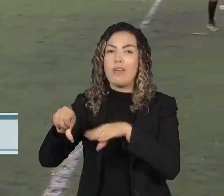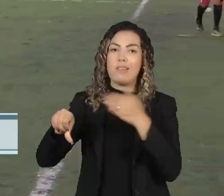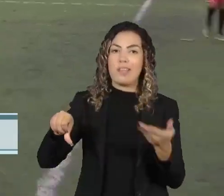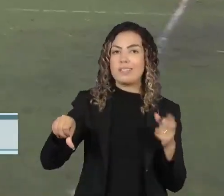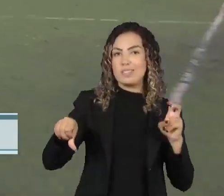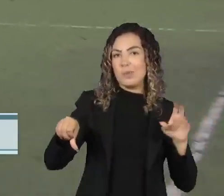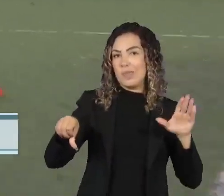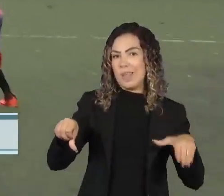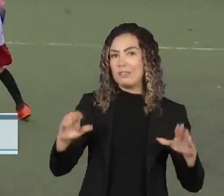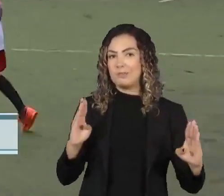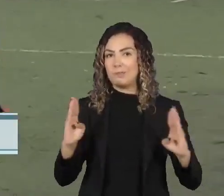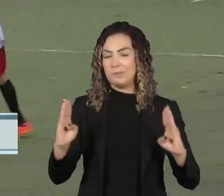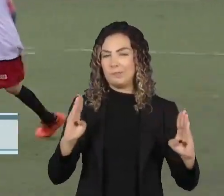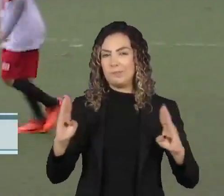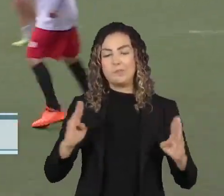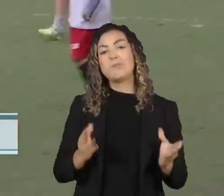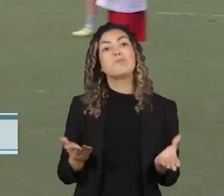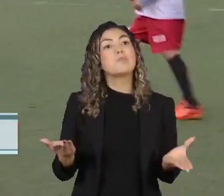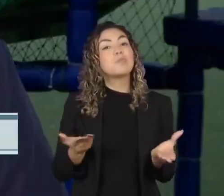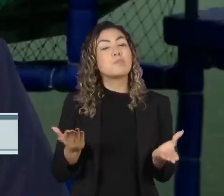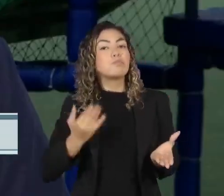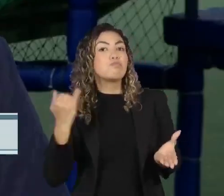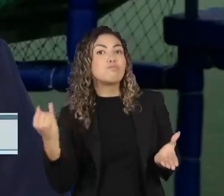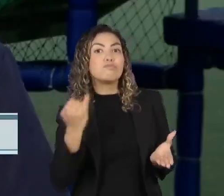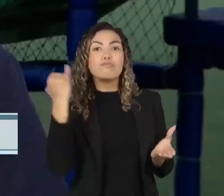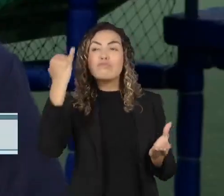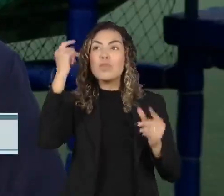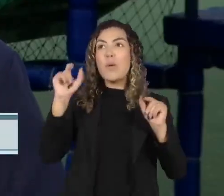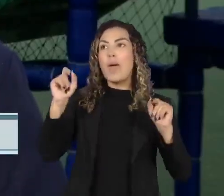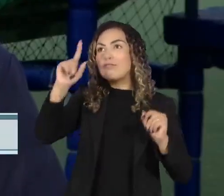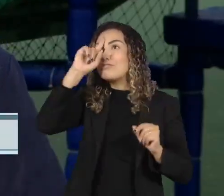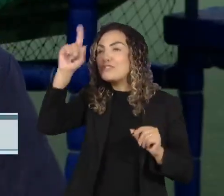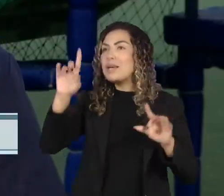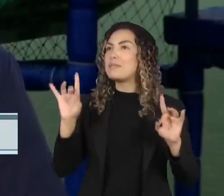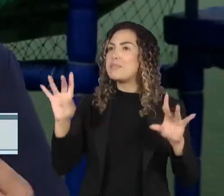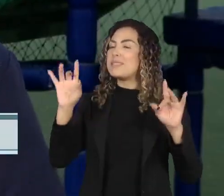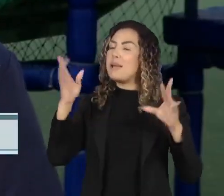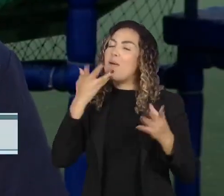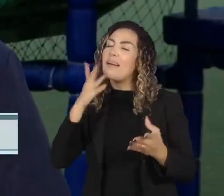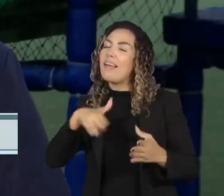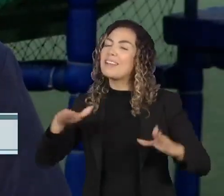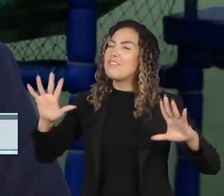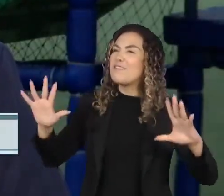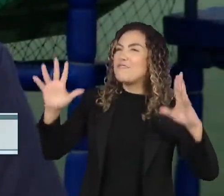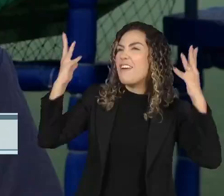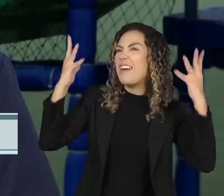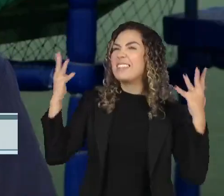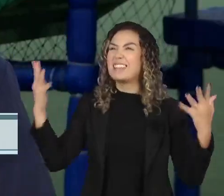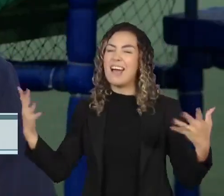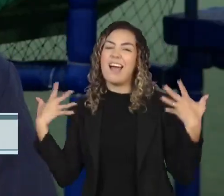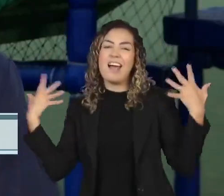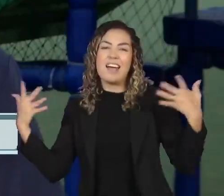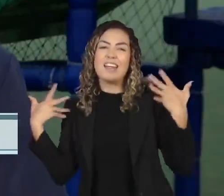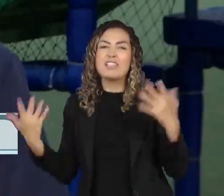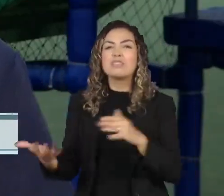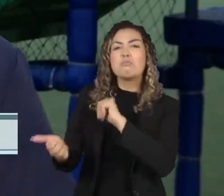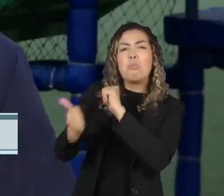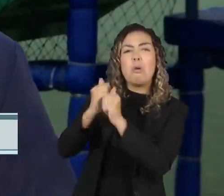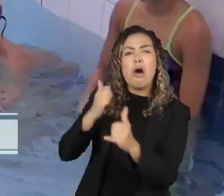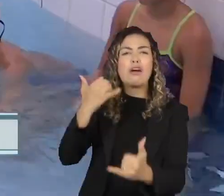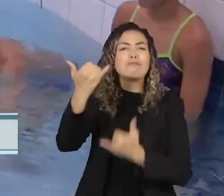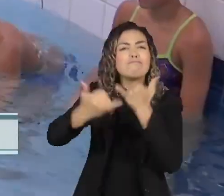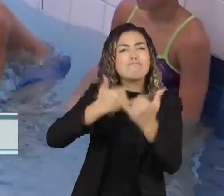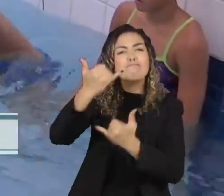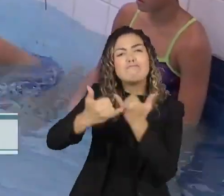horas da tarde. Nós vamos celebrar o Dia das Crianças com muita festa, com muita alegria, com atividades esportivas, recreativas e